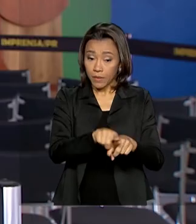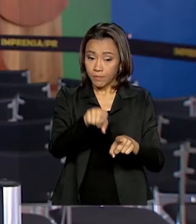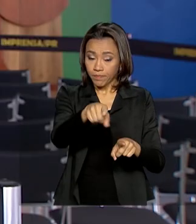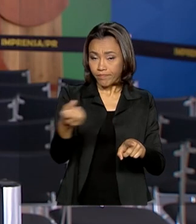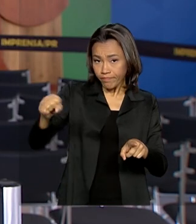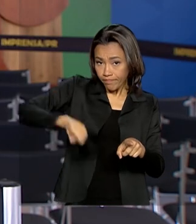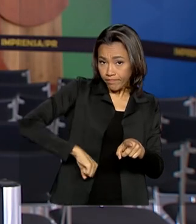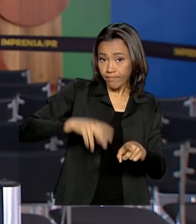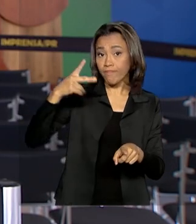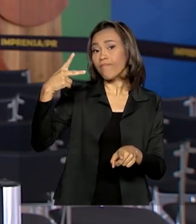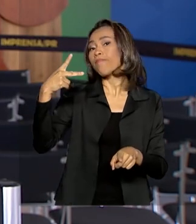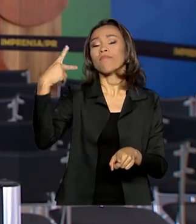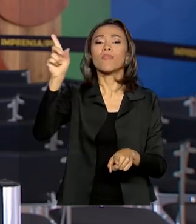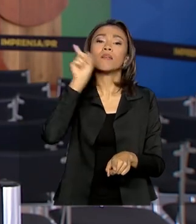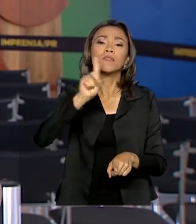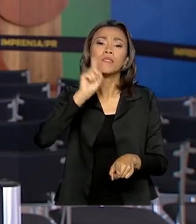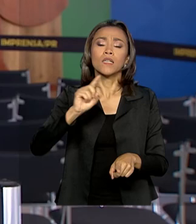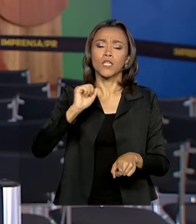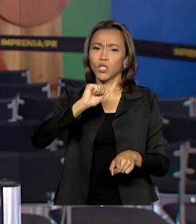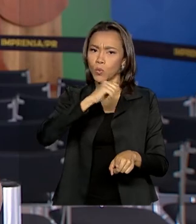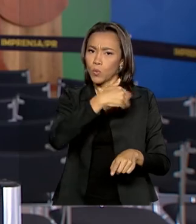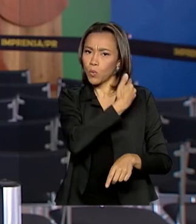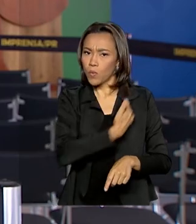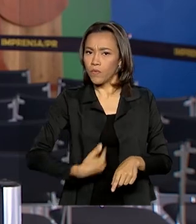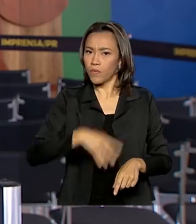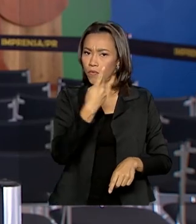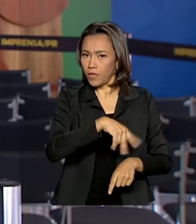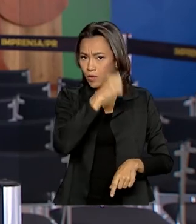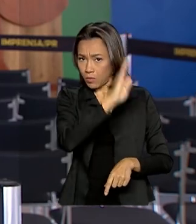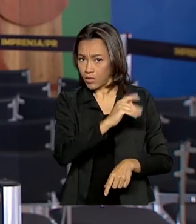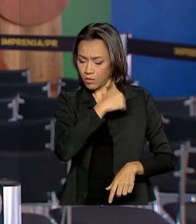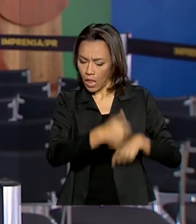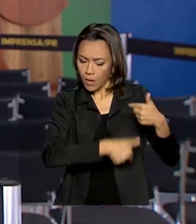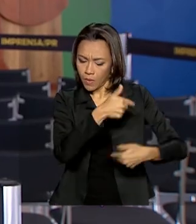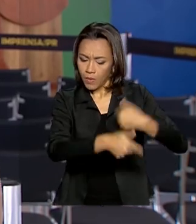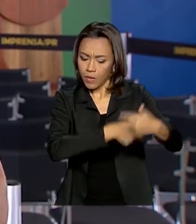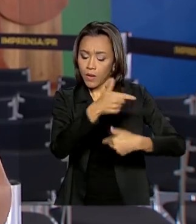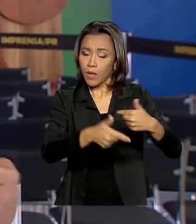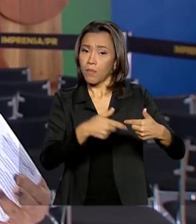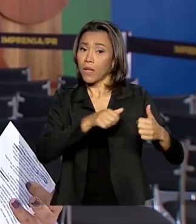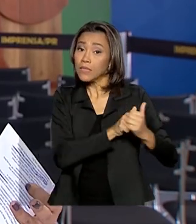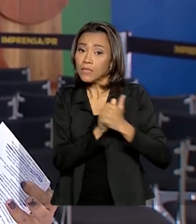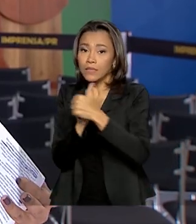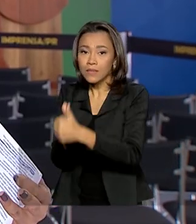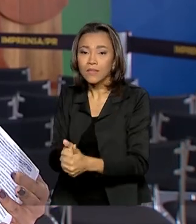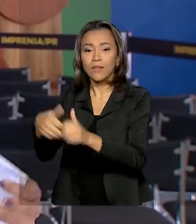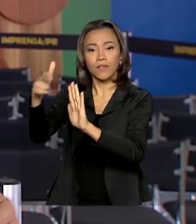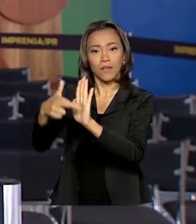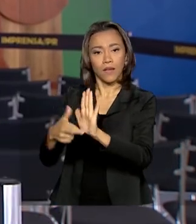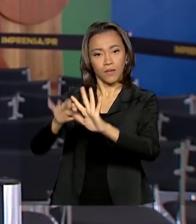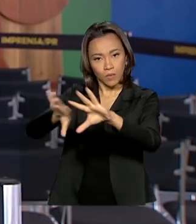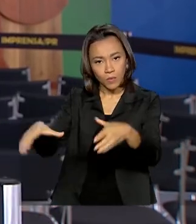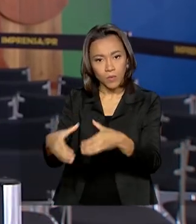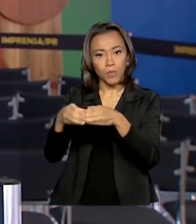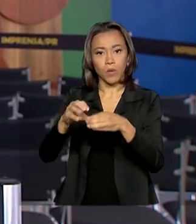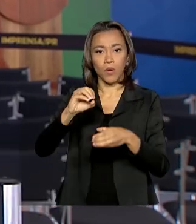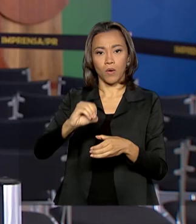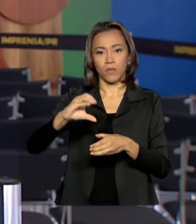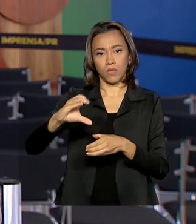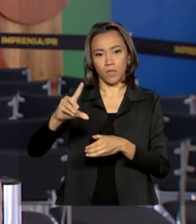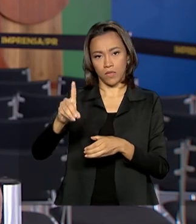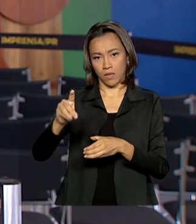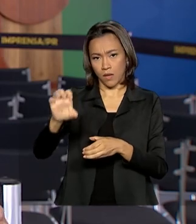que o governo brasileiro está trabalhando para alinhar as políticas econômicas ao padrão da OCDE, essa organização que tem aí 36